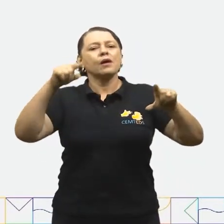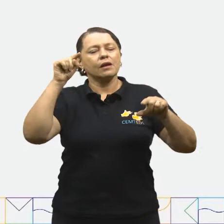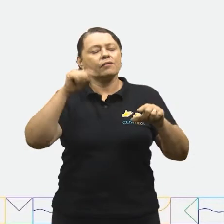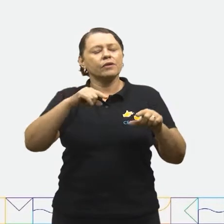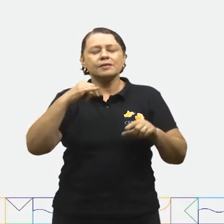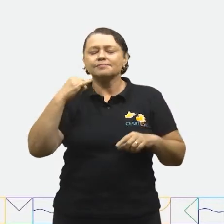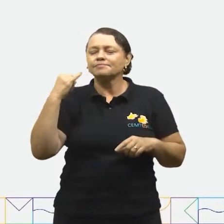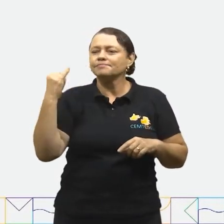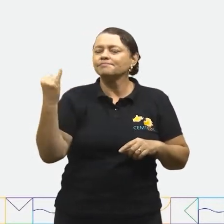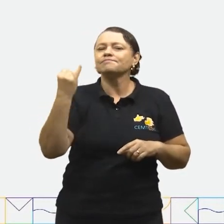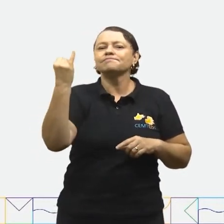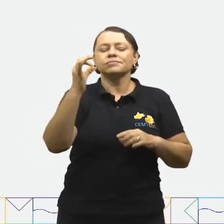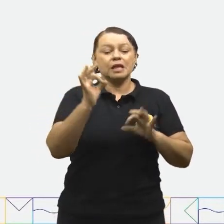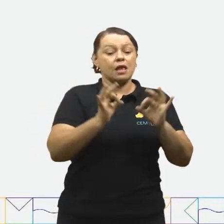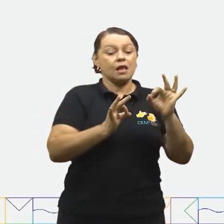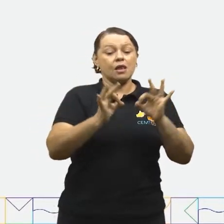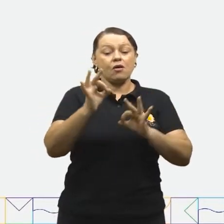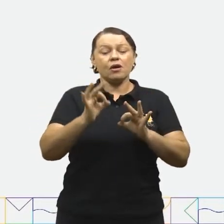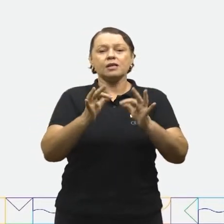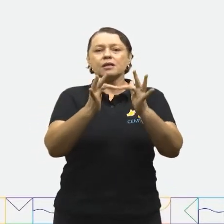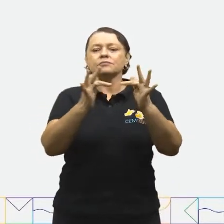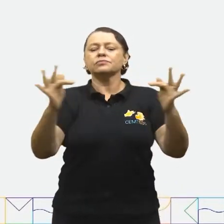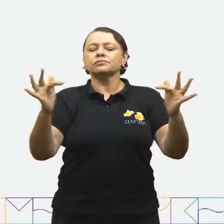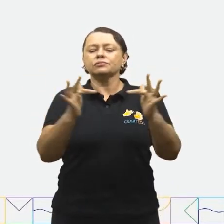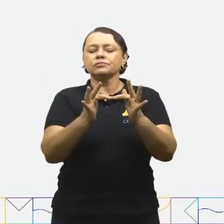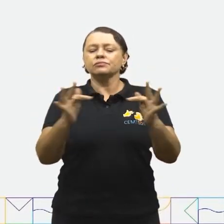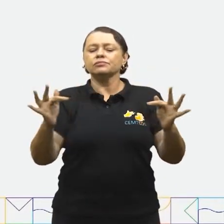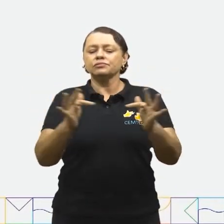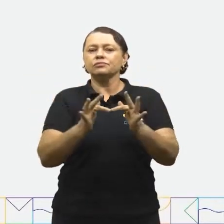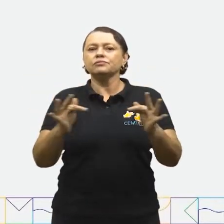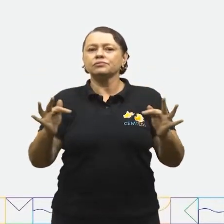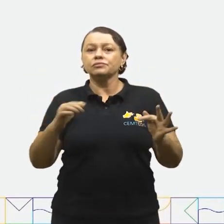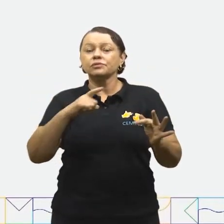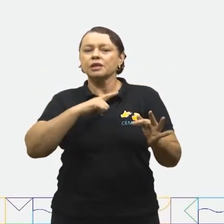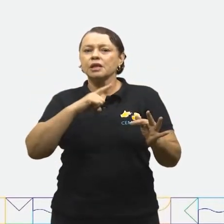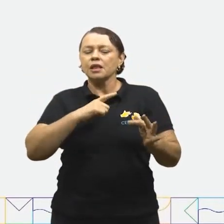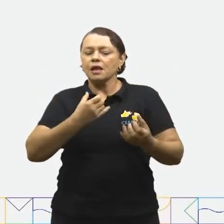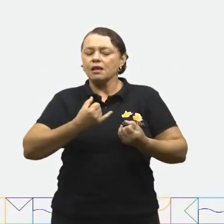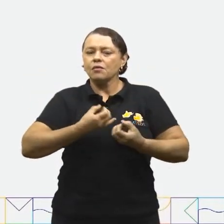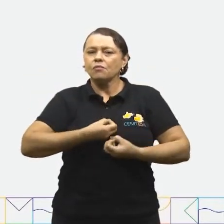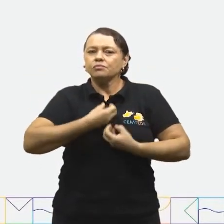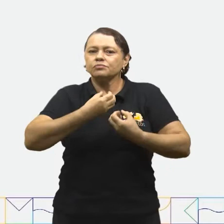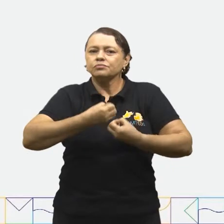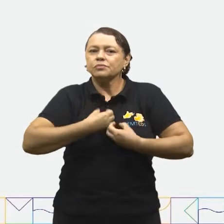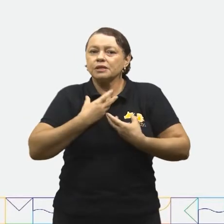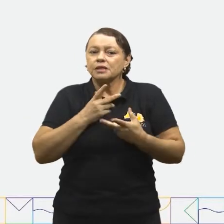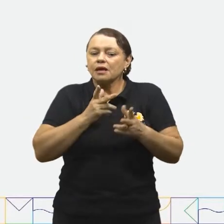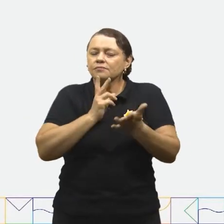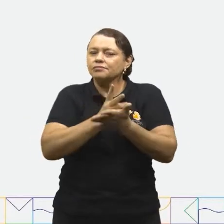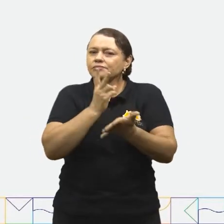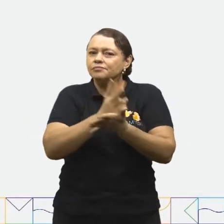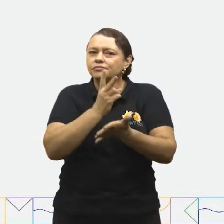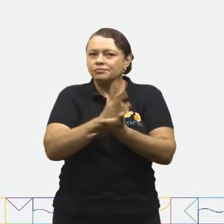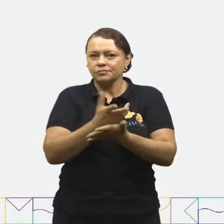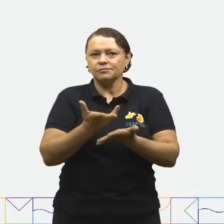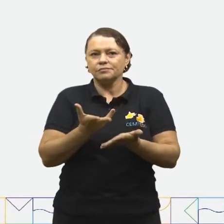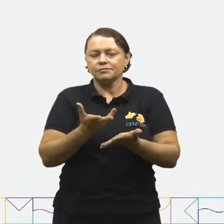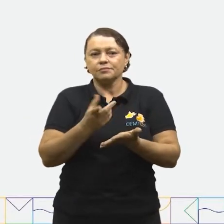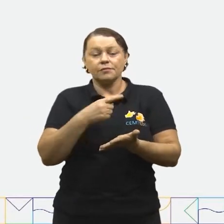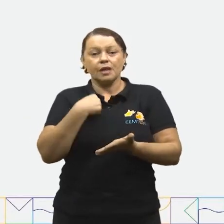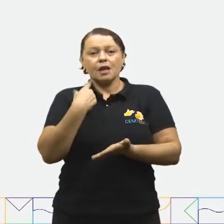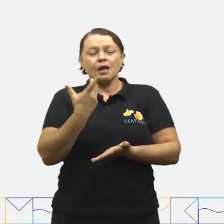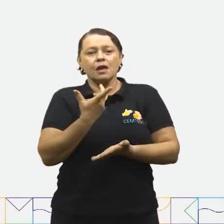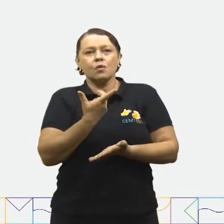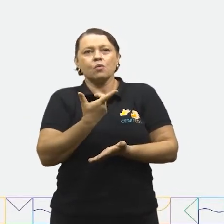elemento do texto organizado em frases que apresentam o mesmo sentido. Querido aluno, eu não posso escolher